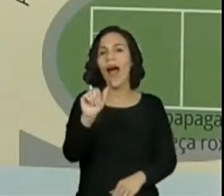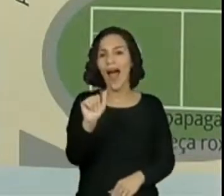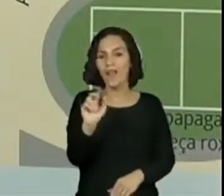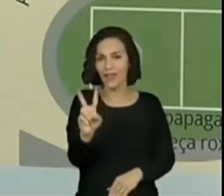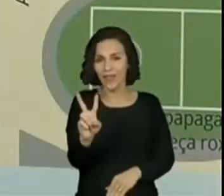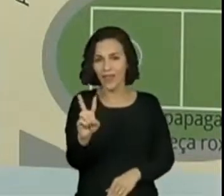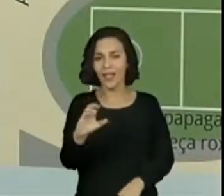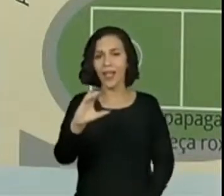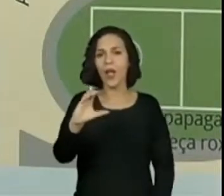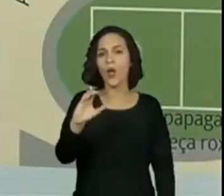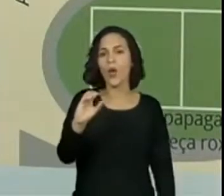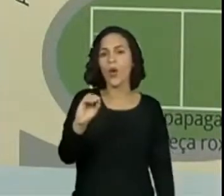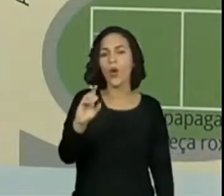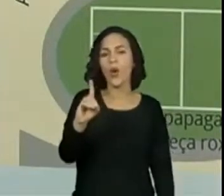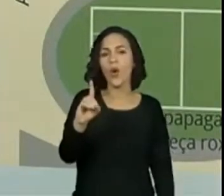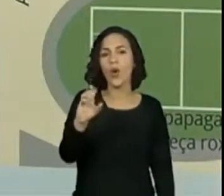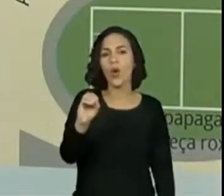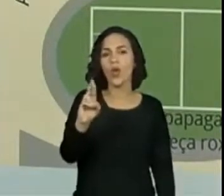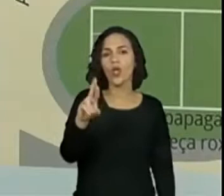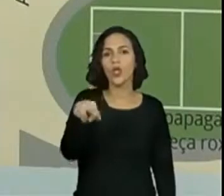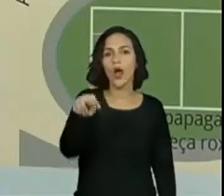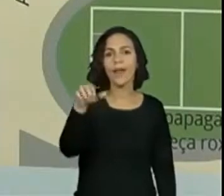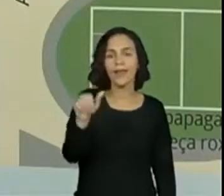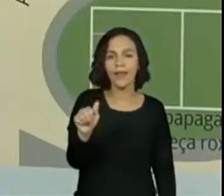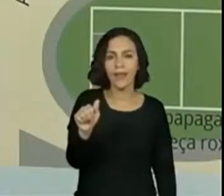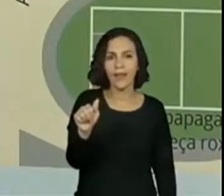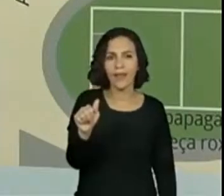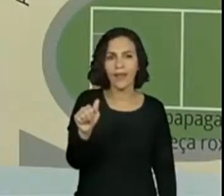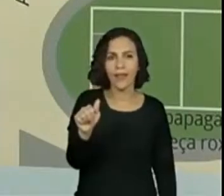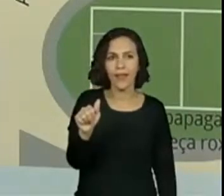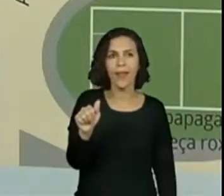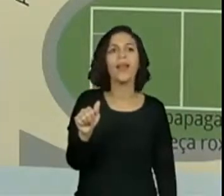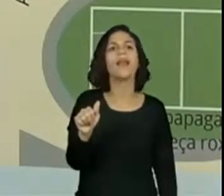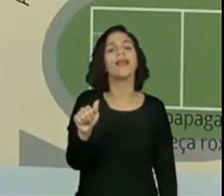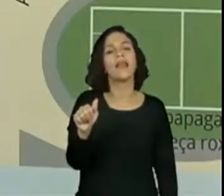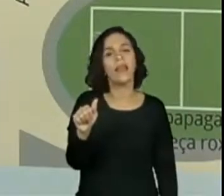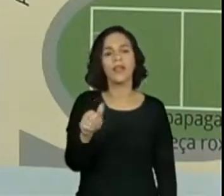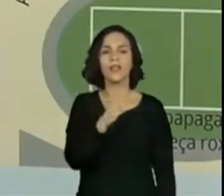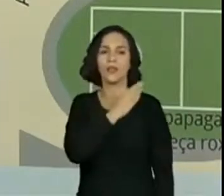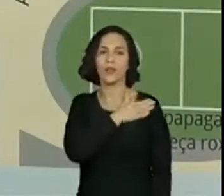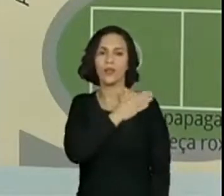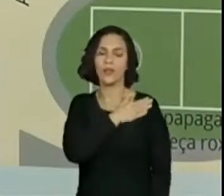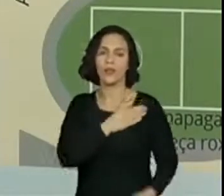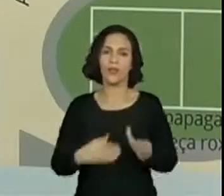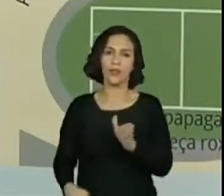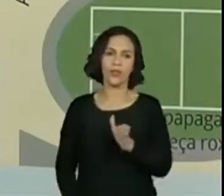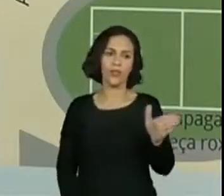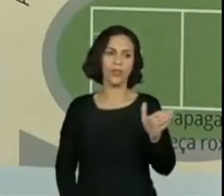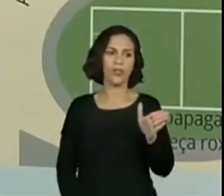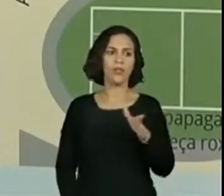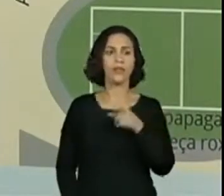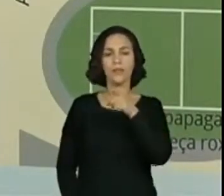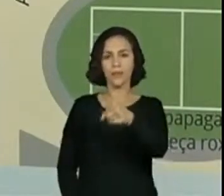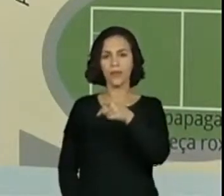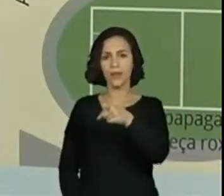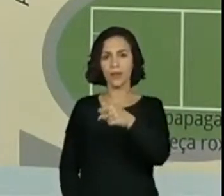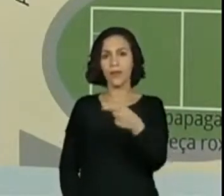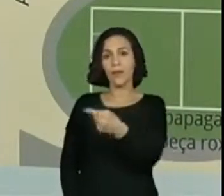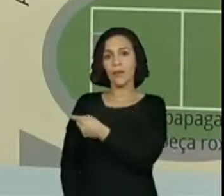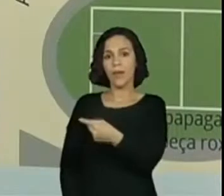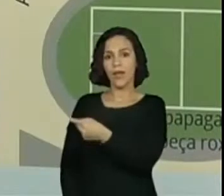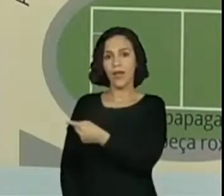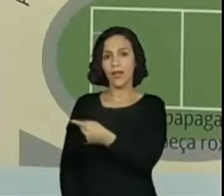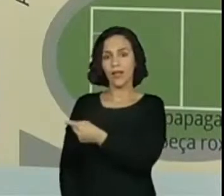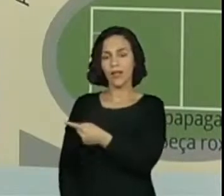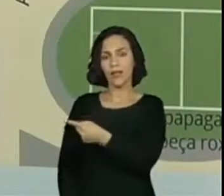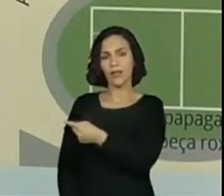digita e bagunça um pouco. Então, ela vira à direita na rua Codorna Mineira. Sobe